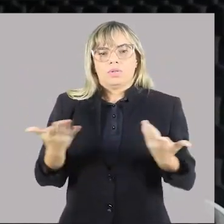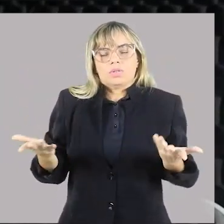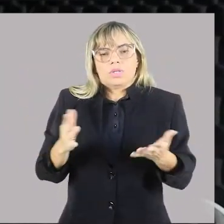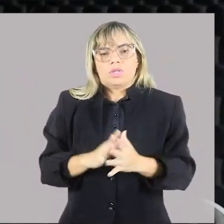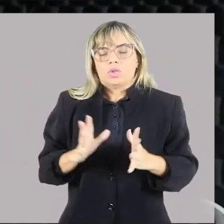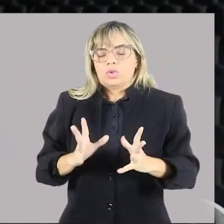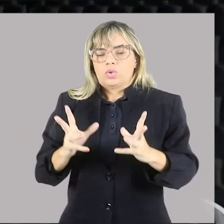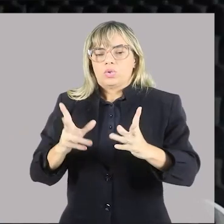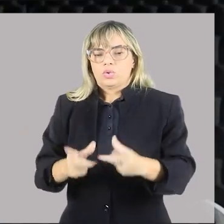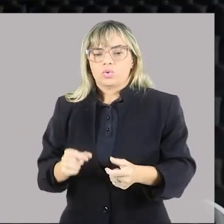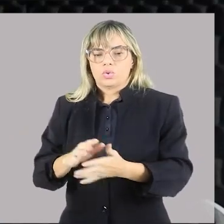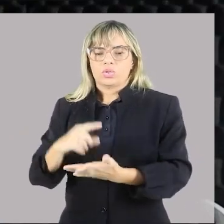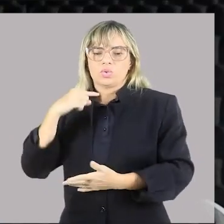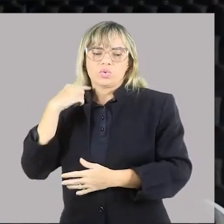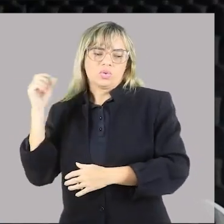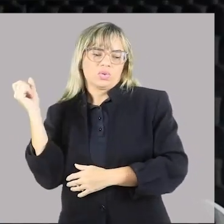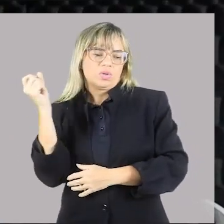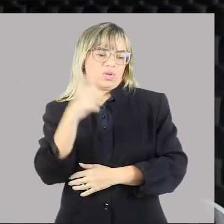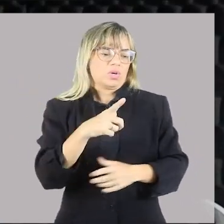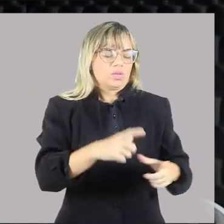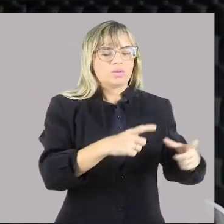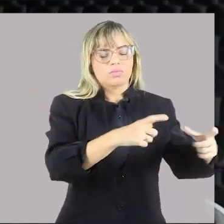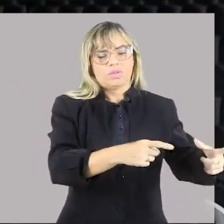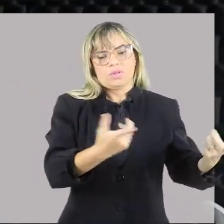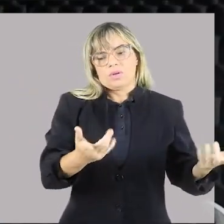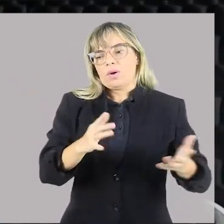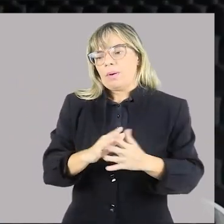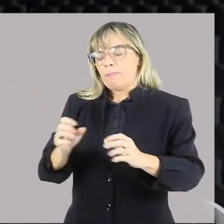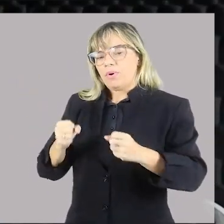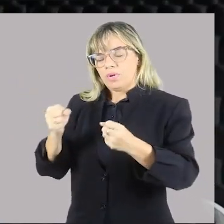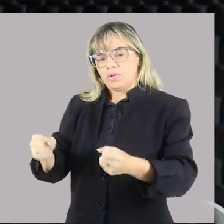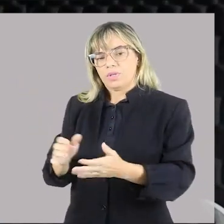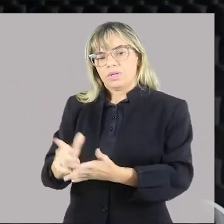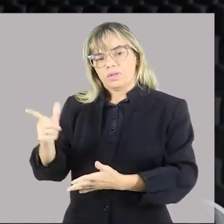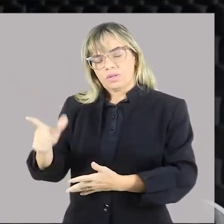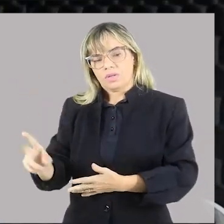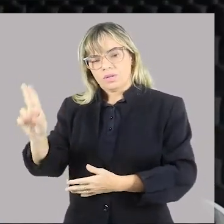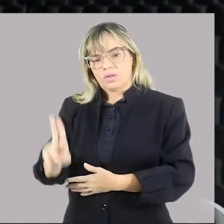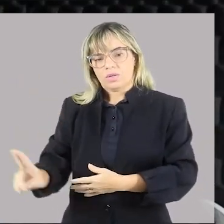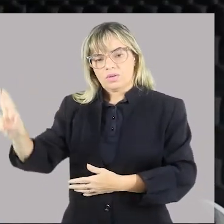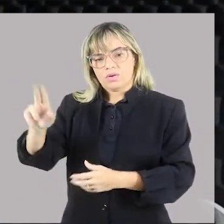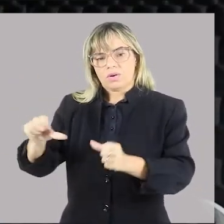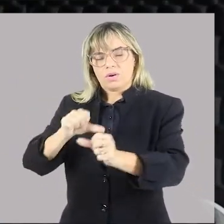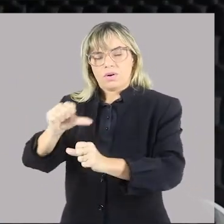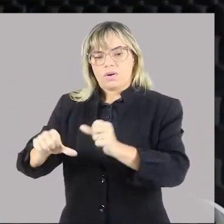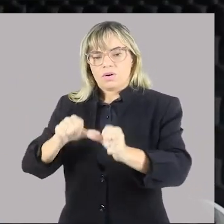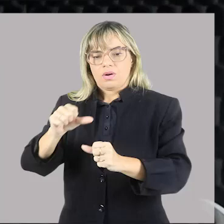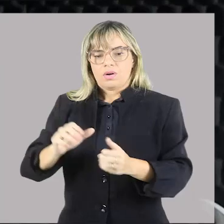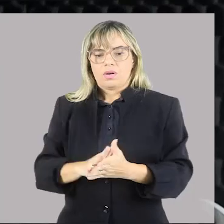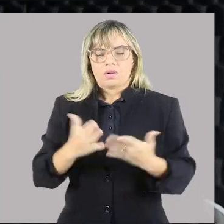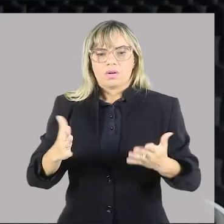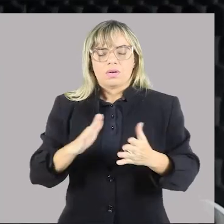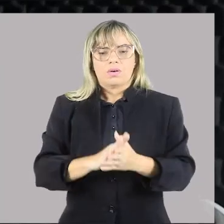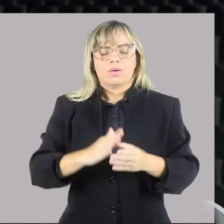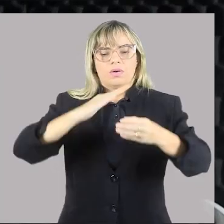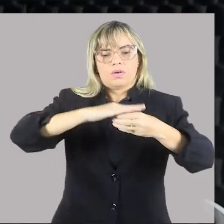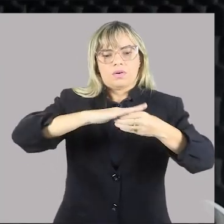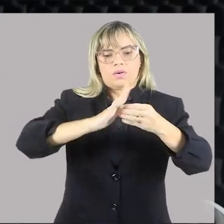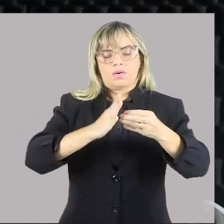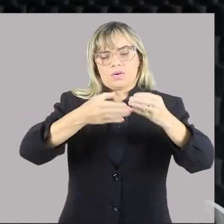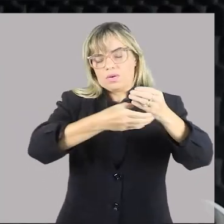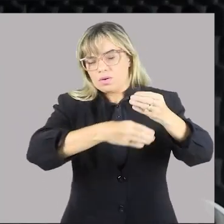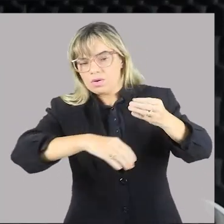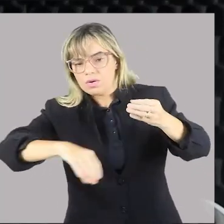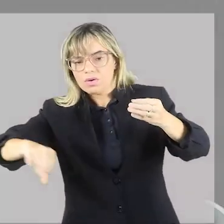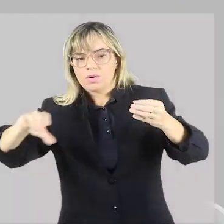sanitário. E aí nós temos nesse caso também os esgotos que a gente também pode denominar tecnicamente